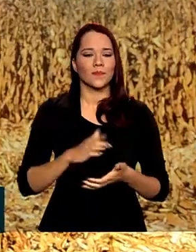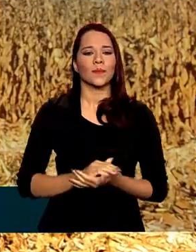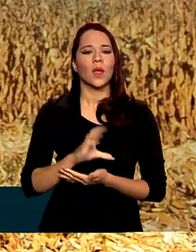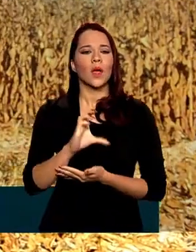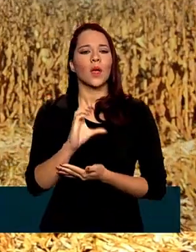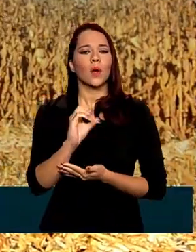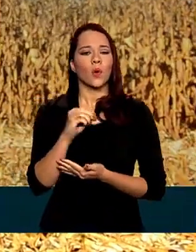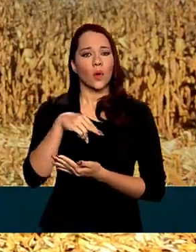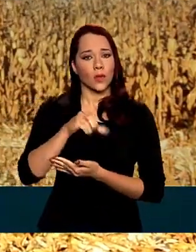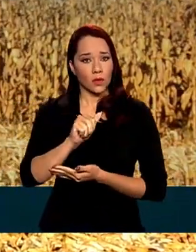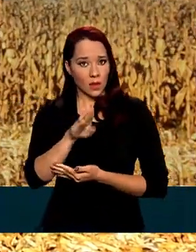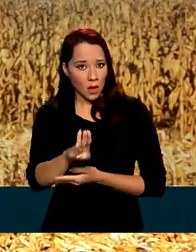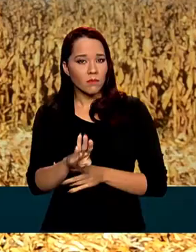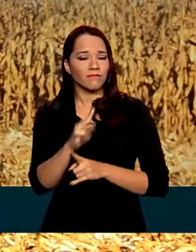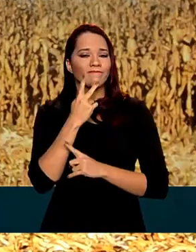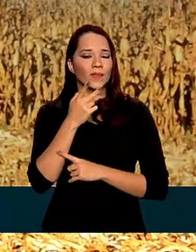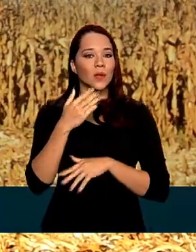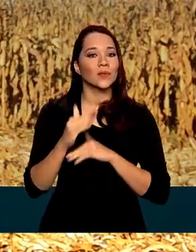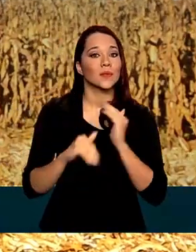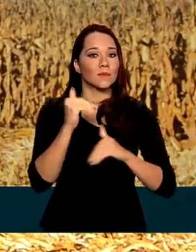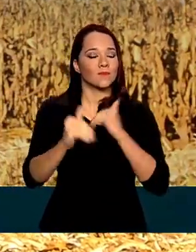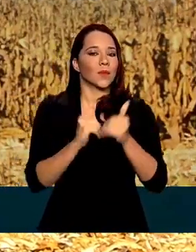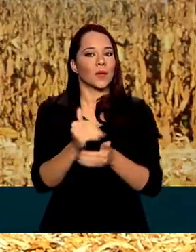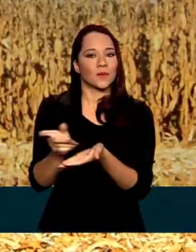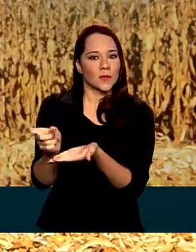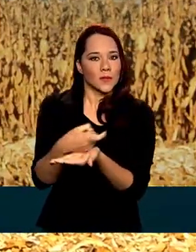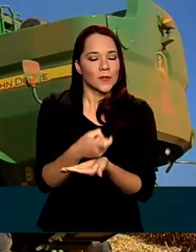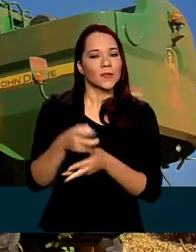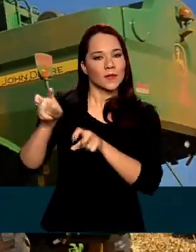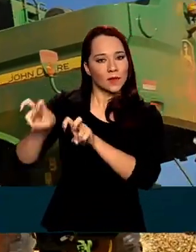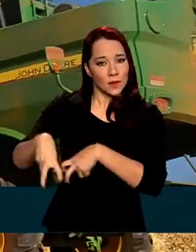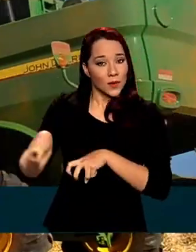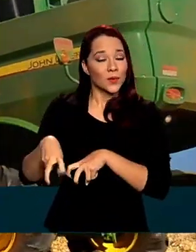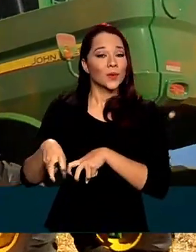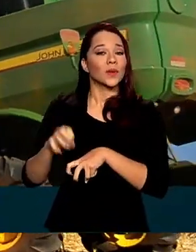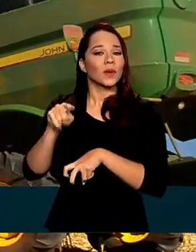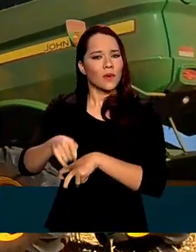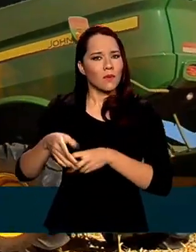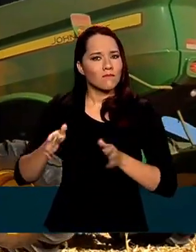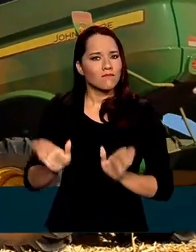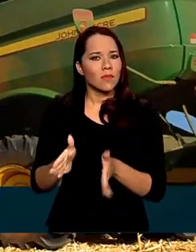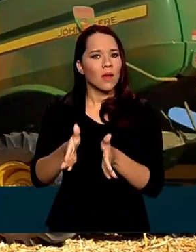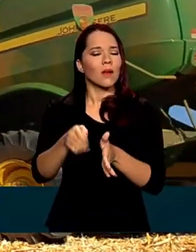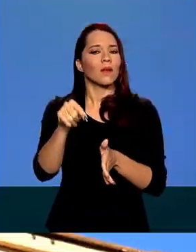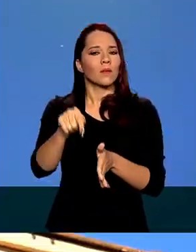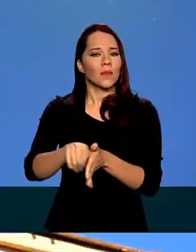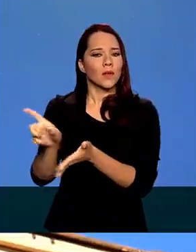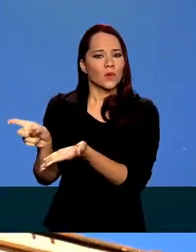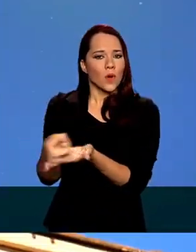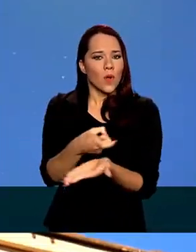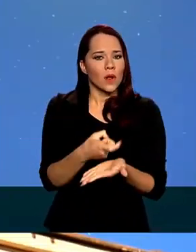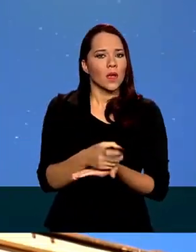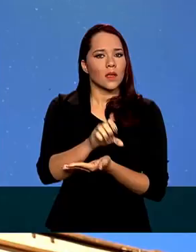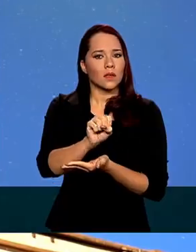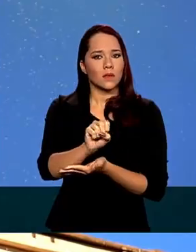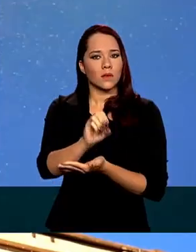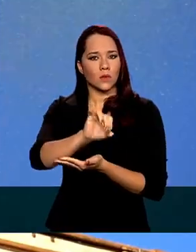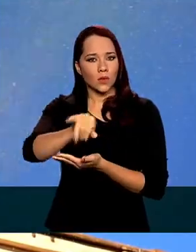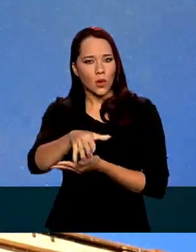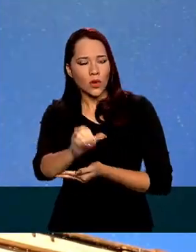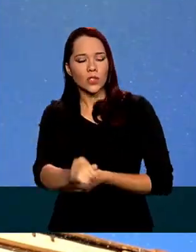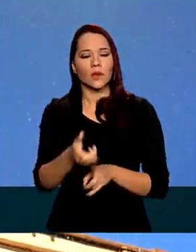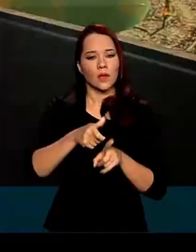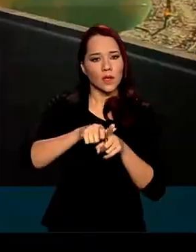Nacional de Abastecimento, o desempenho recorde na agricultura deve ser impulsionado pelas colheitas de soja e milho,